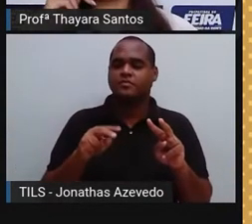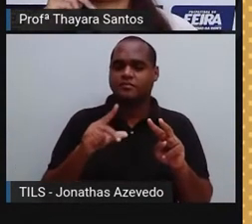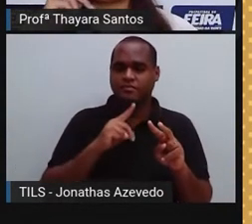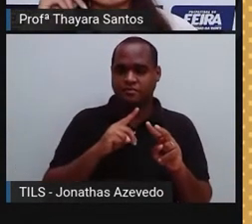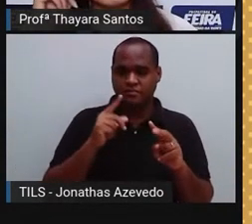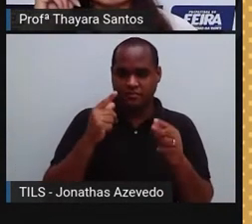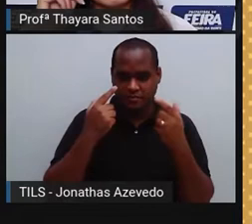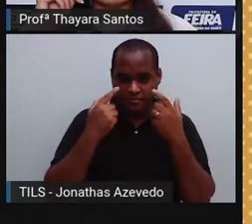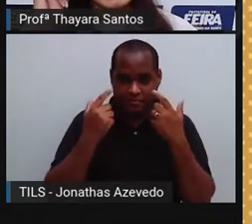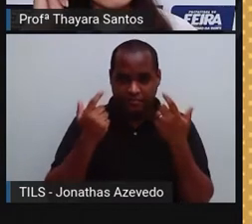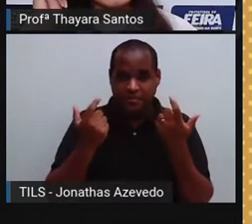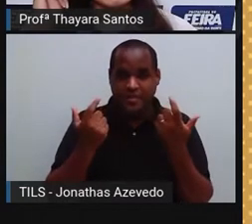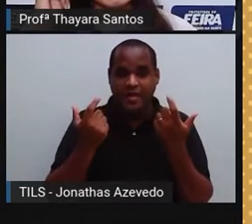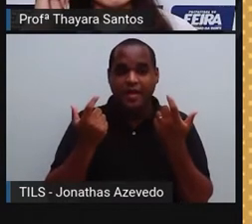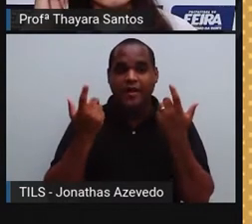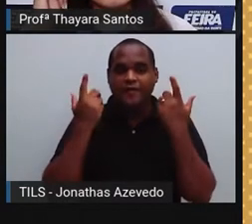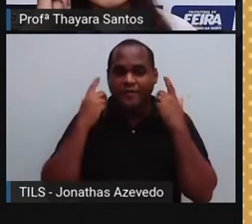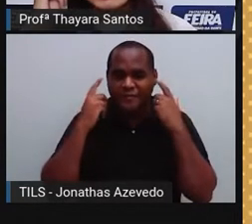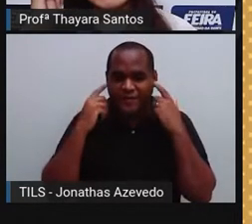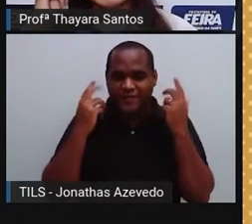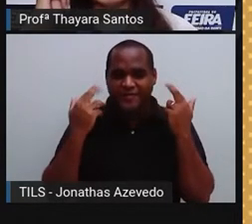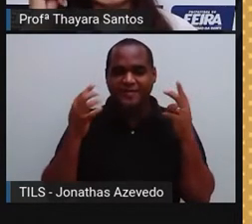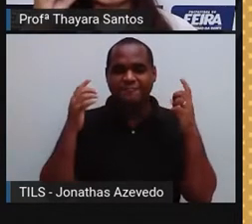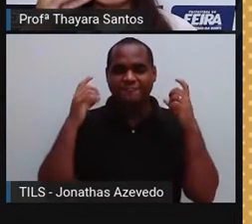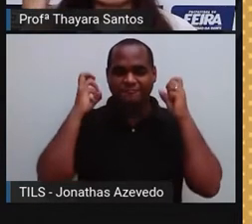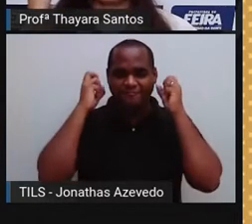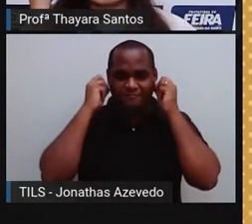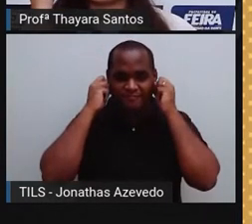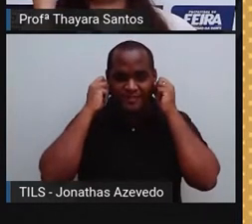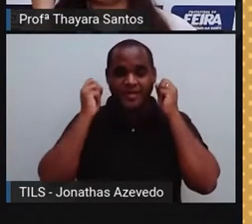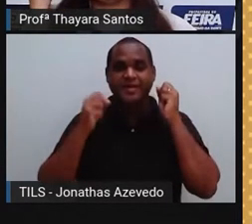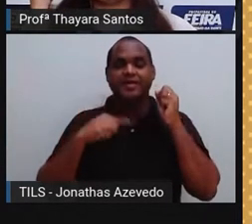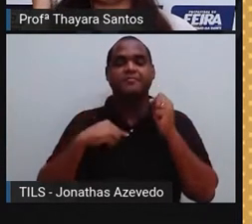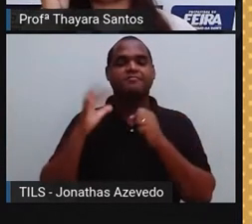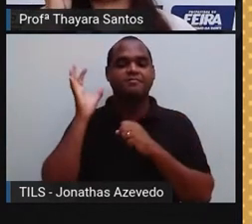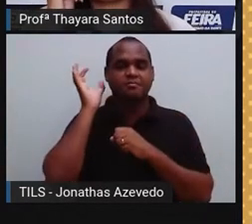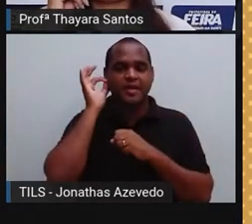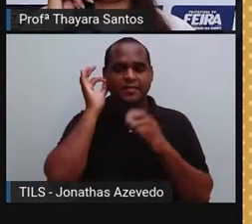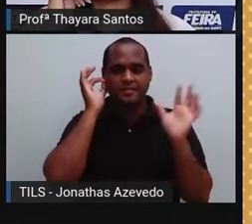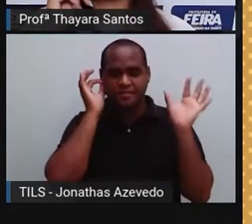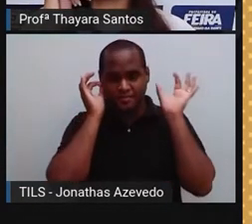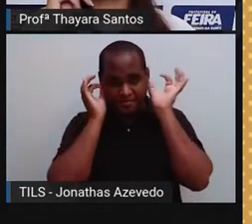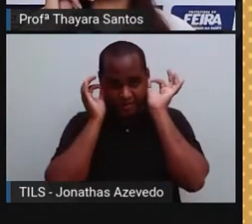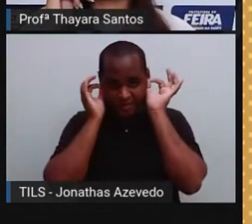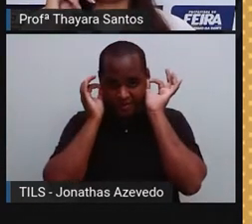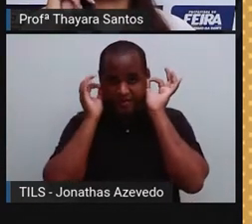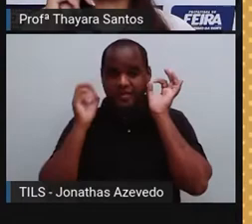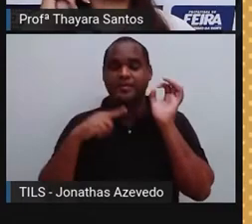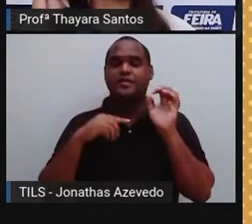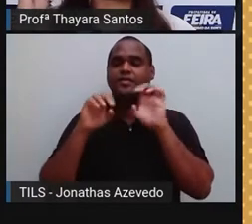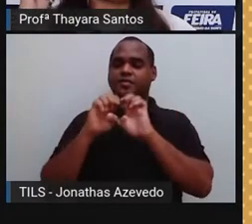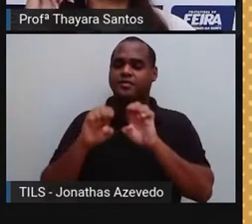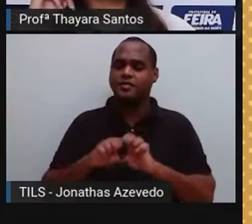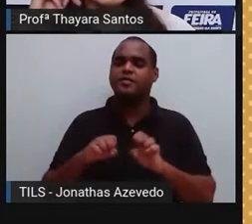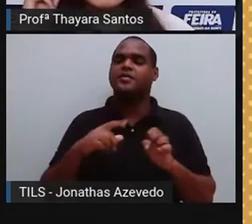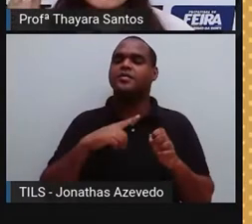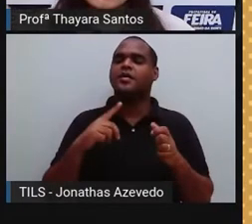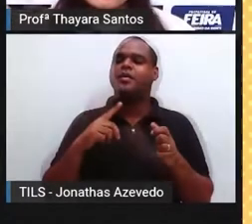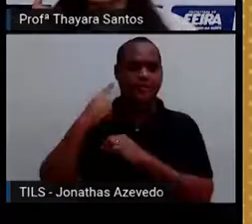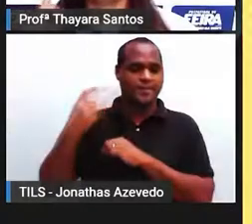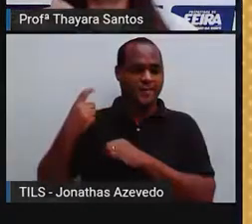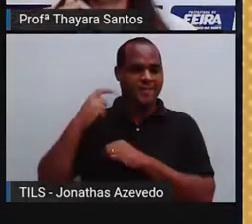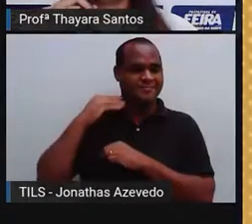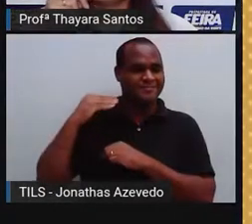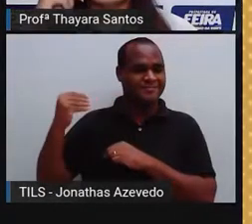audição tem um nervo aqui que gruda, que conecta essas estruturas auditivas com o cérebro.